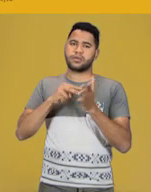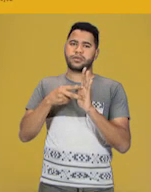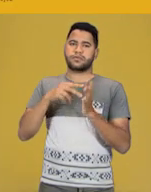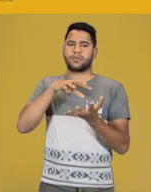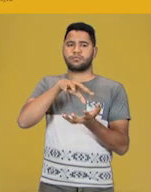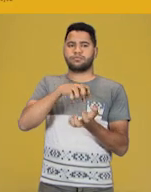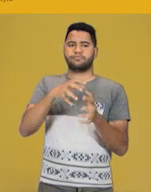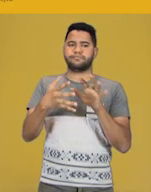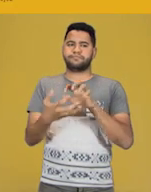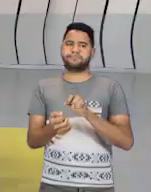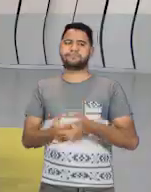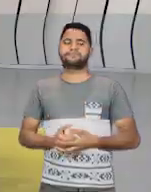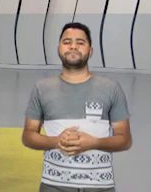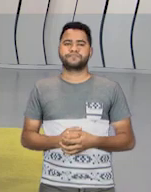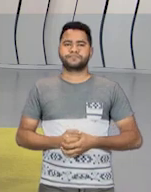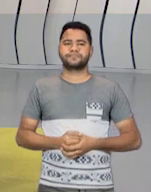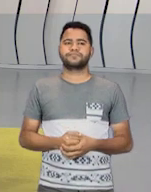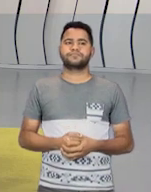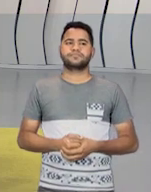Crafts.